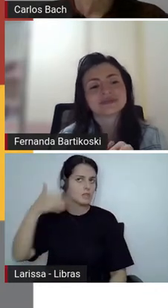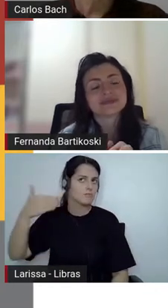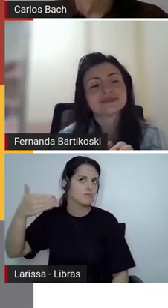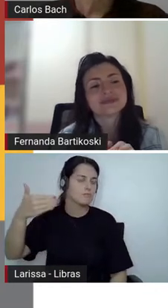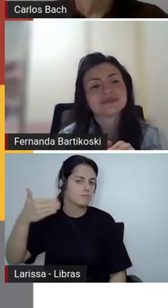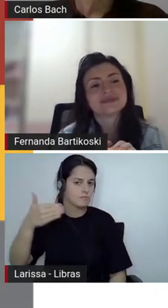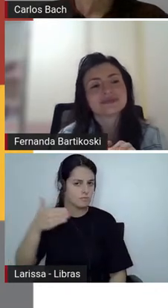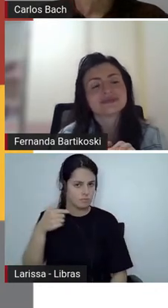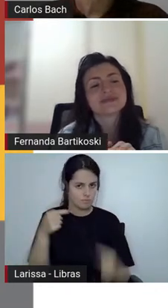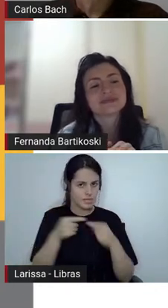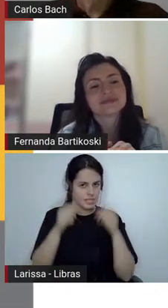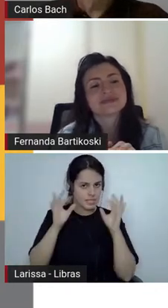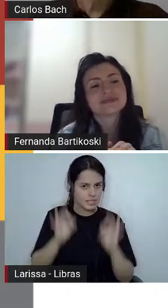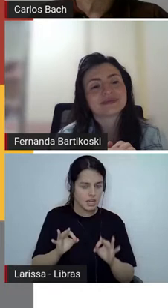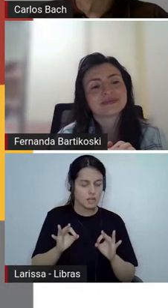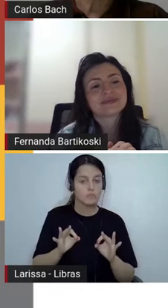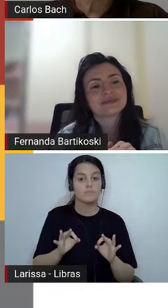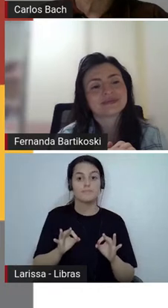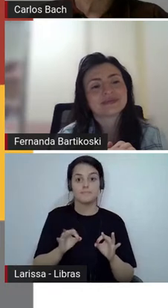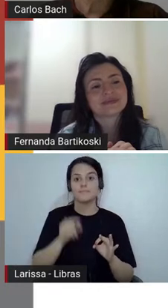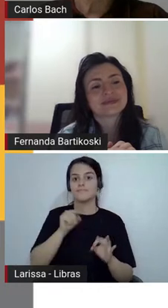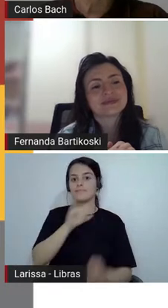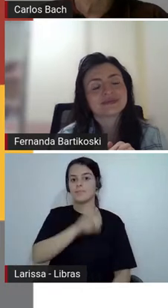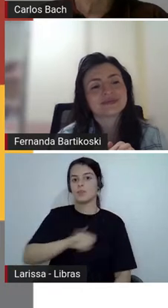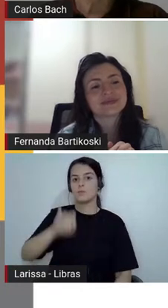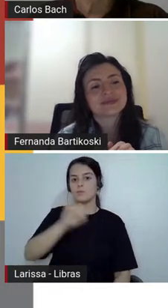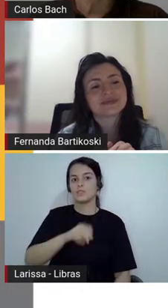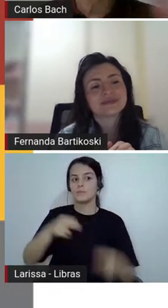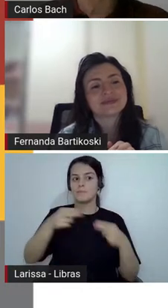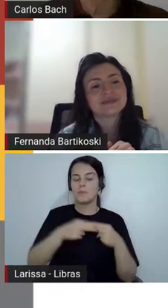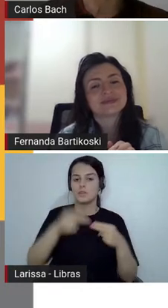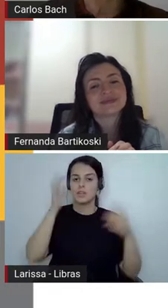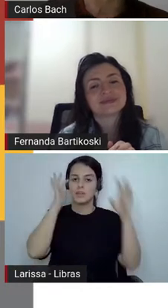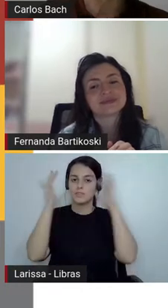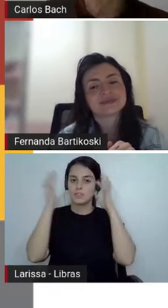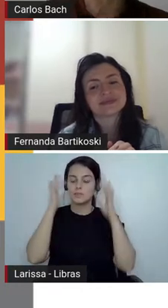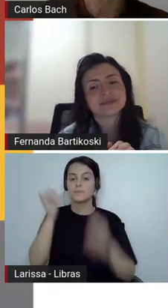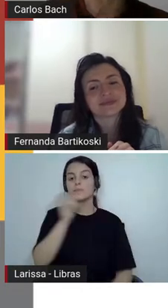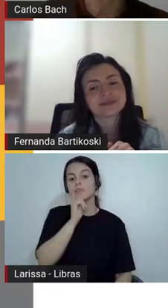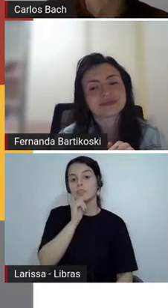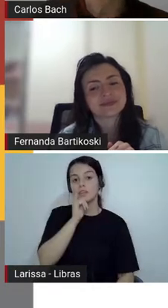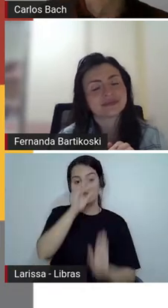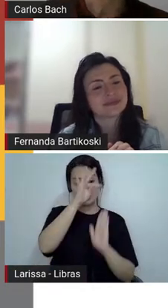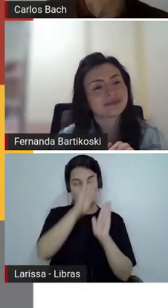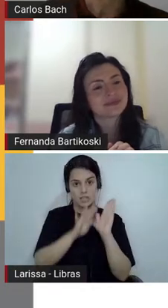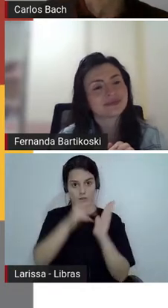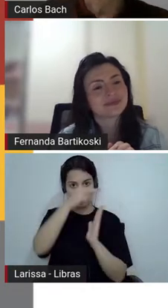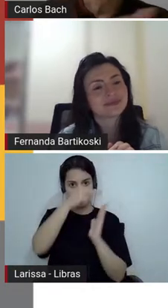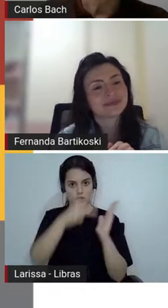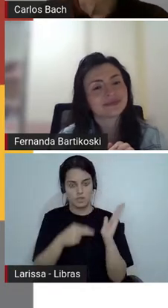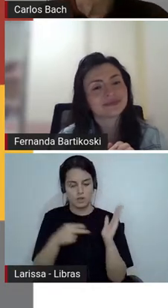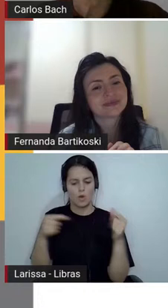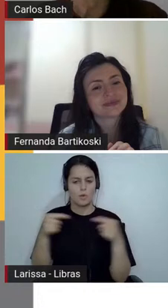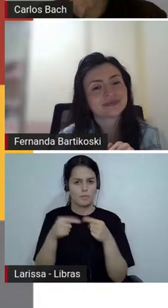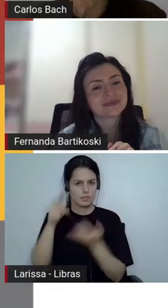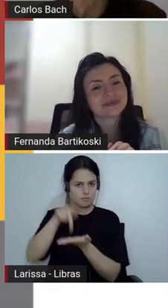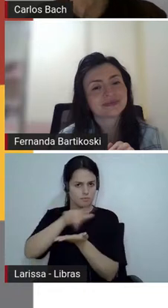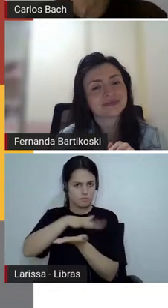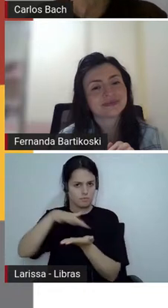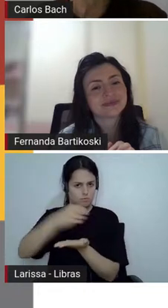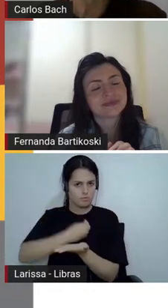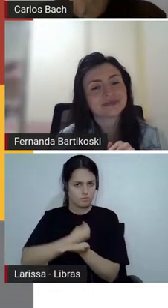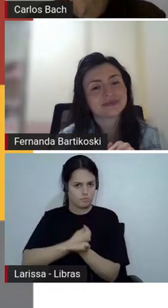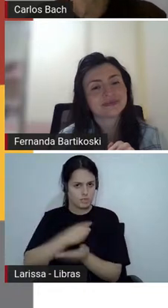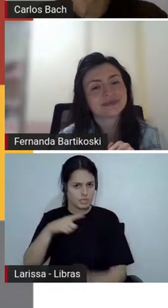gente faça essa pausa para pensar você acha que o que aconteceu no texto acontece na vida real quais atitudes